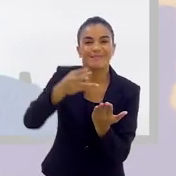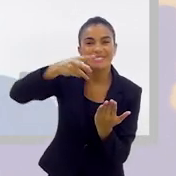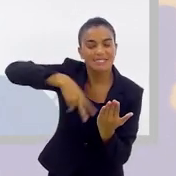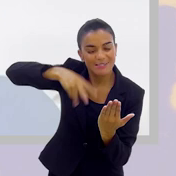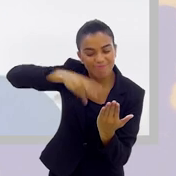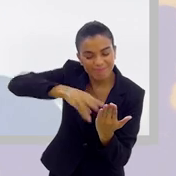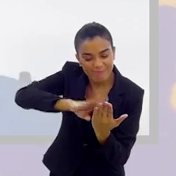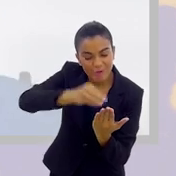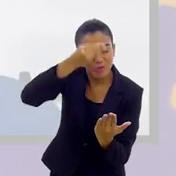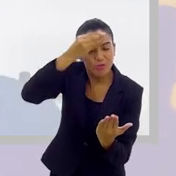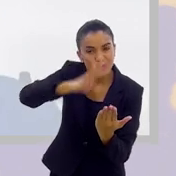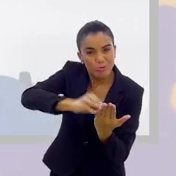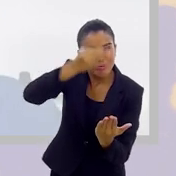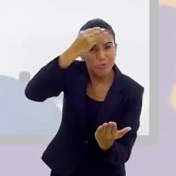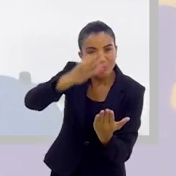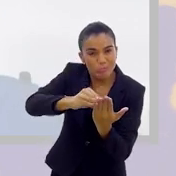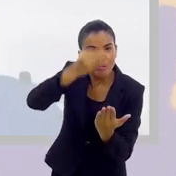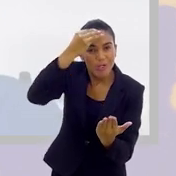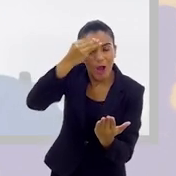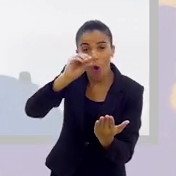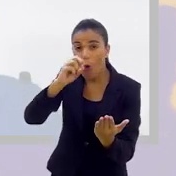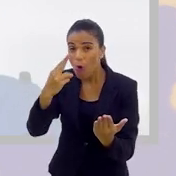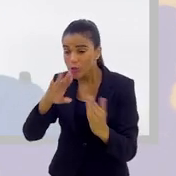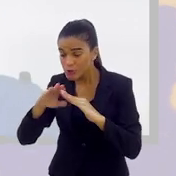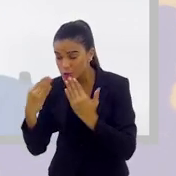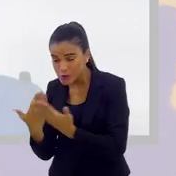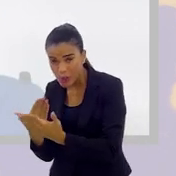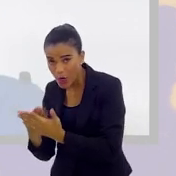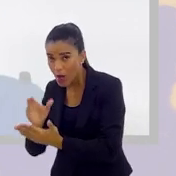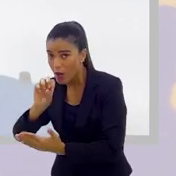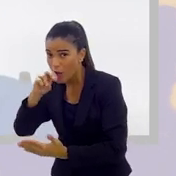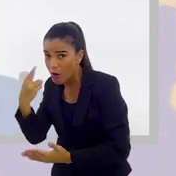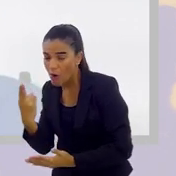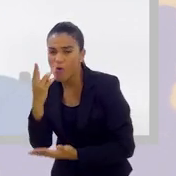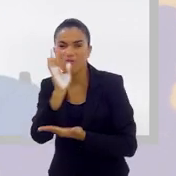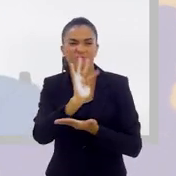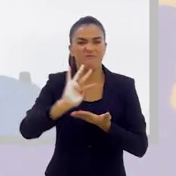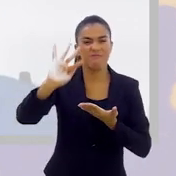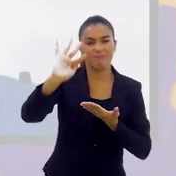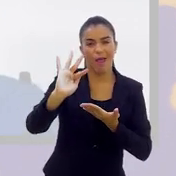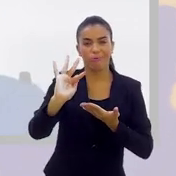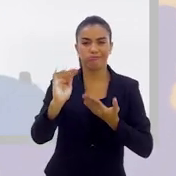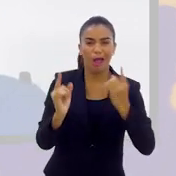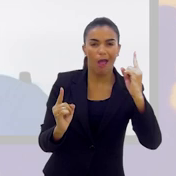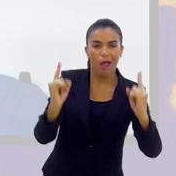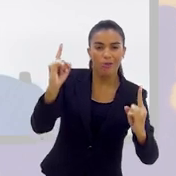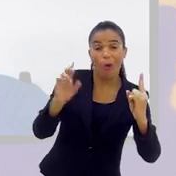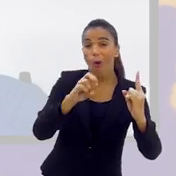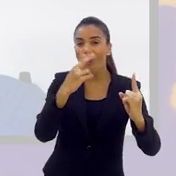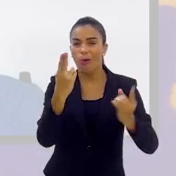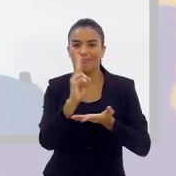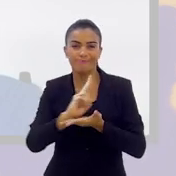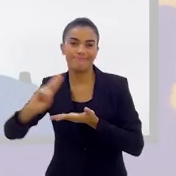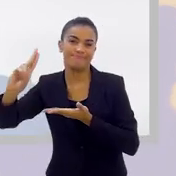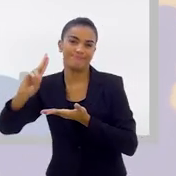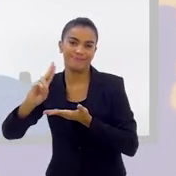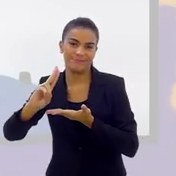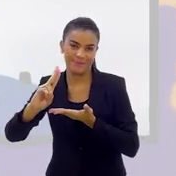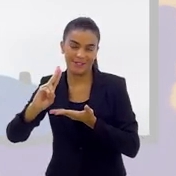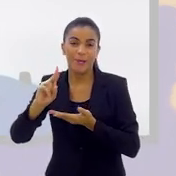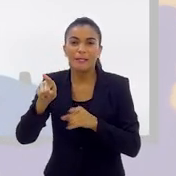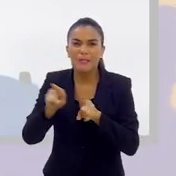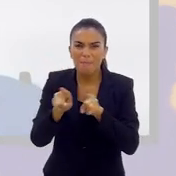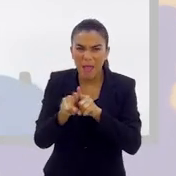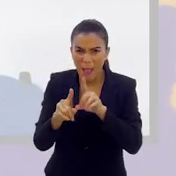estudar. Seja ele numa escola, seja ele numa faculdade, numa universidade.